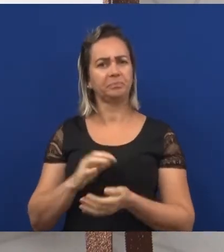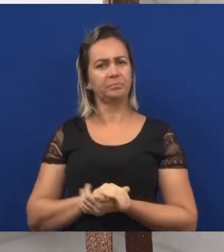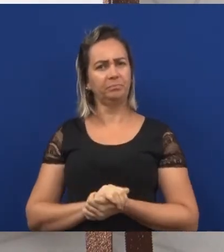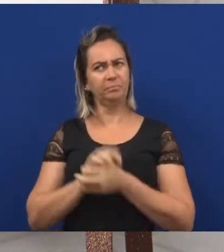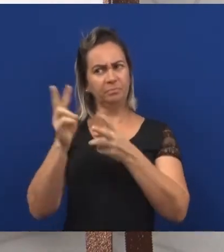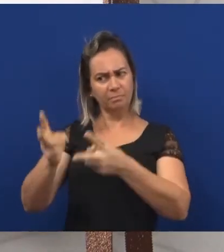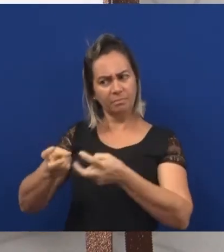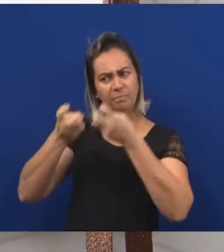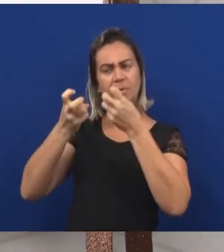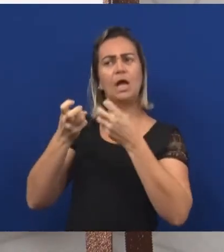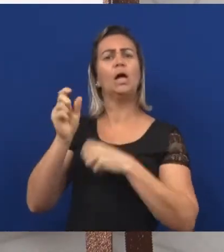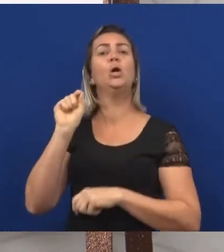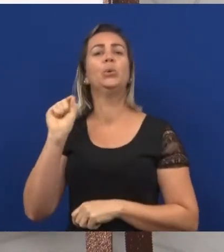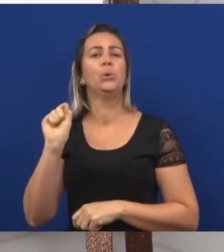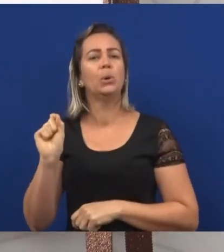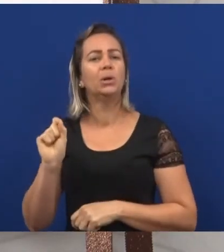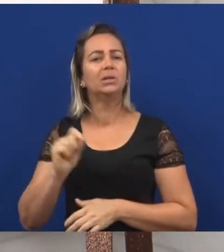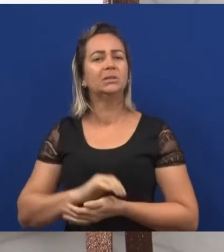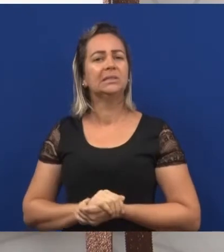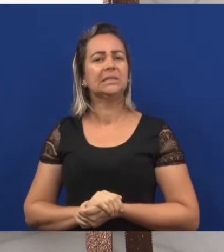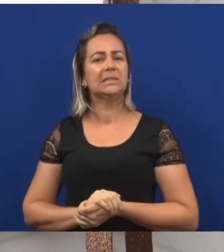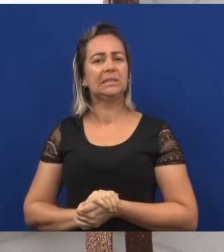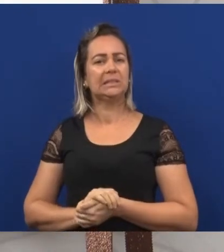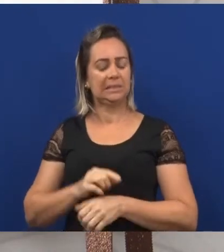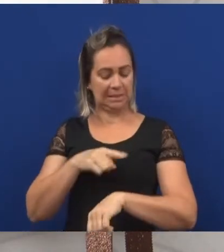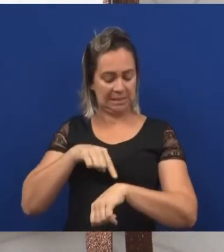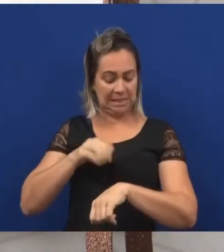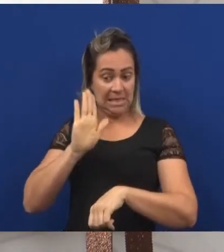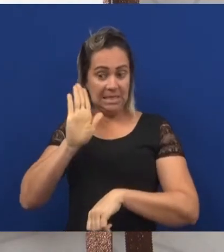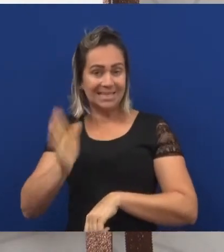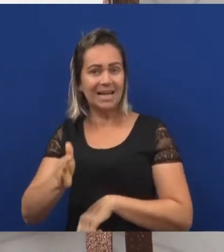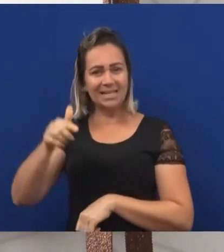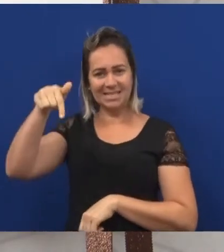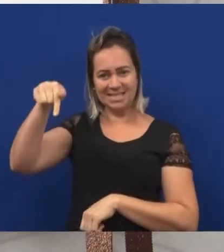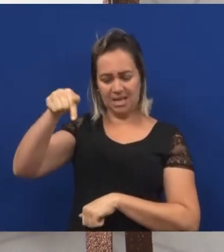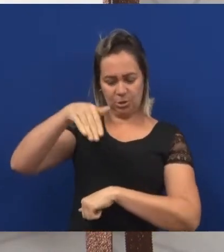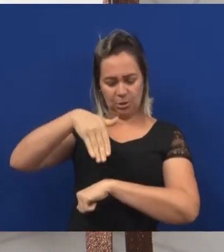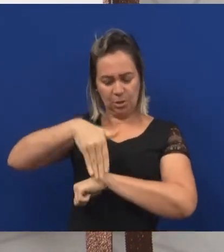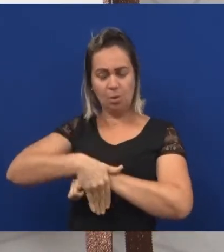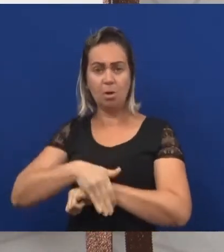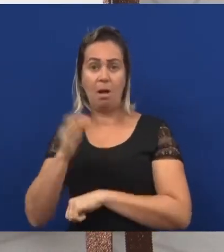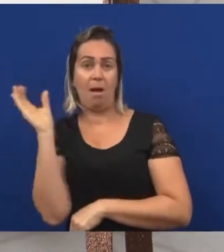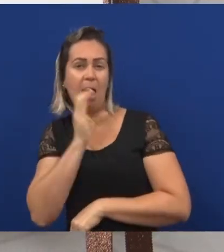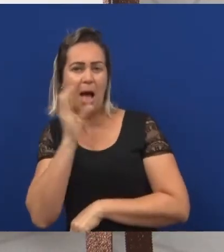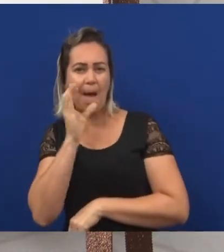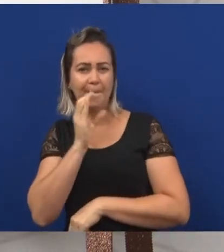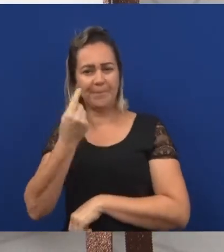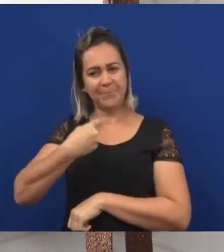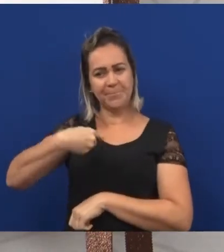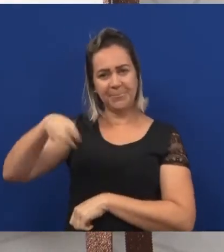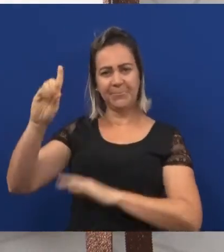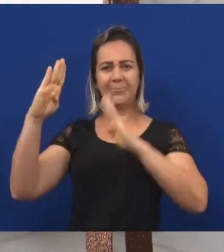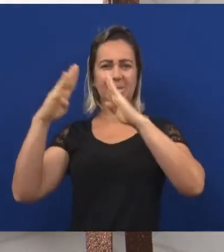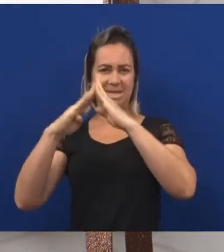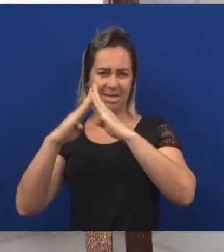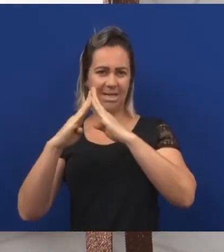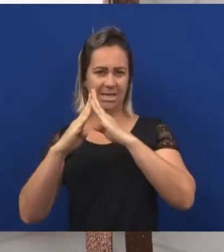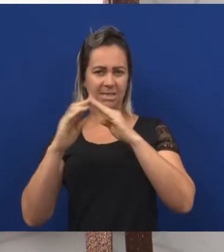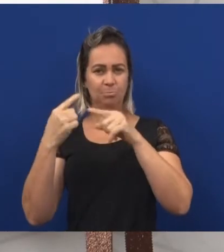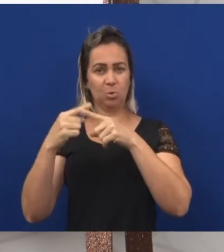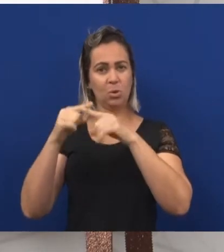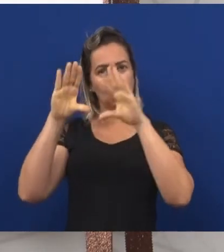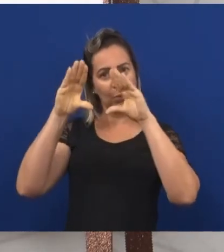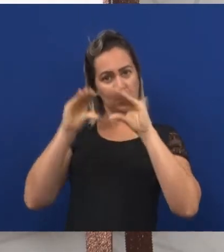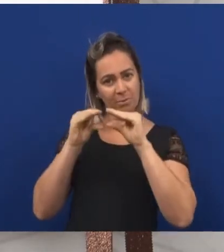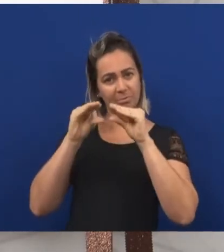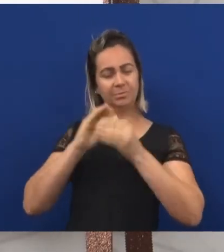para o relógio, ele percebeu que já estava na hora de ir para casa. E ele se apressou, pegou a dúzia de ovos e foi